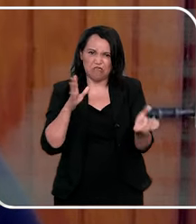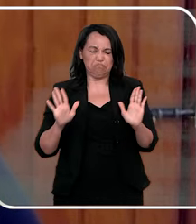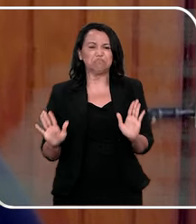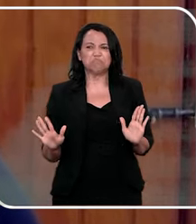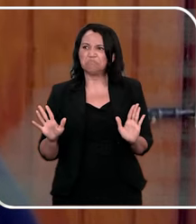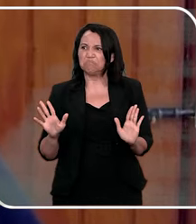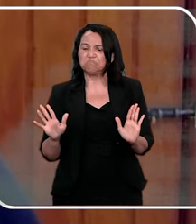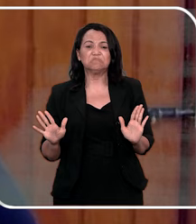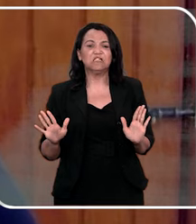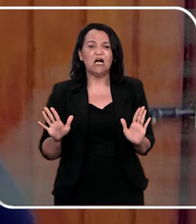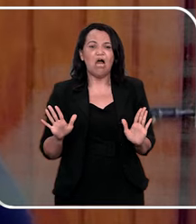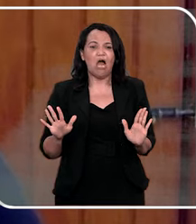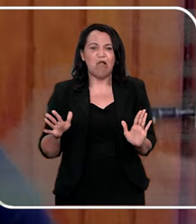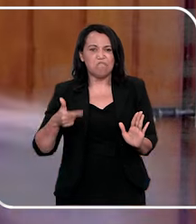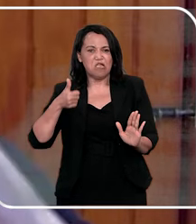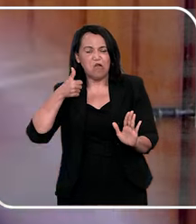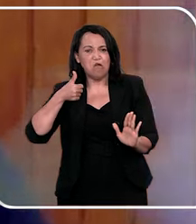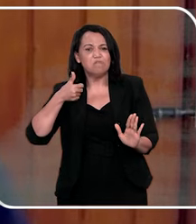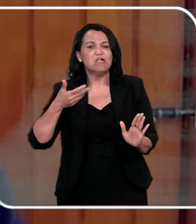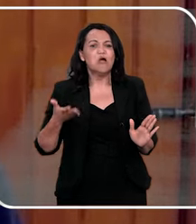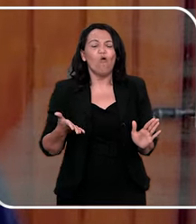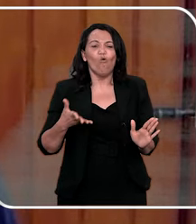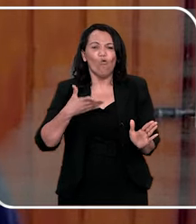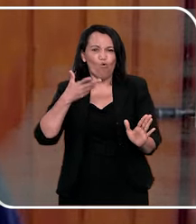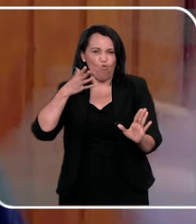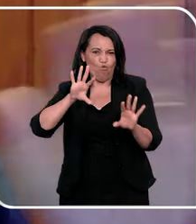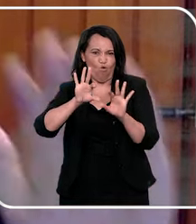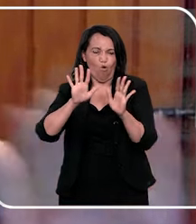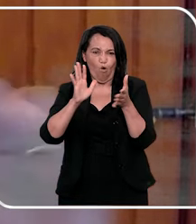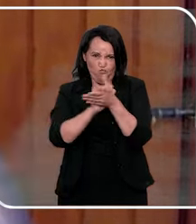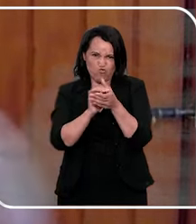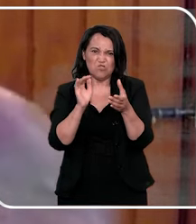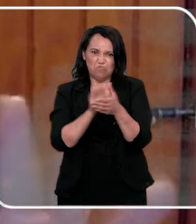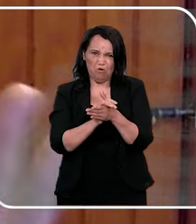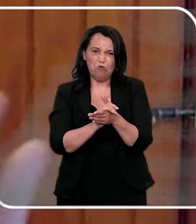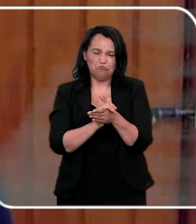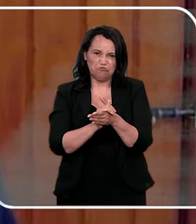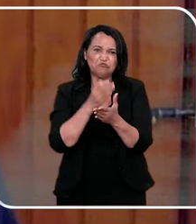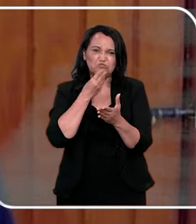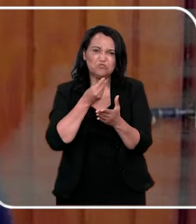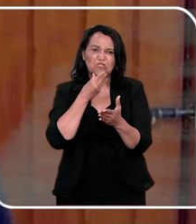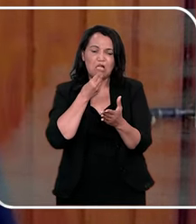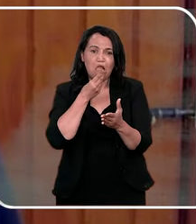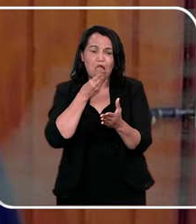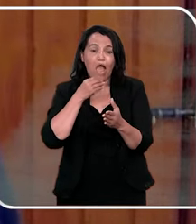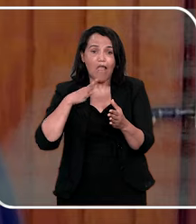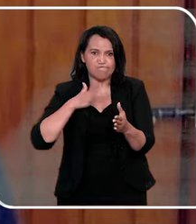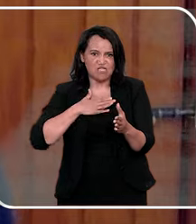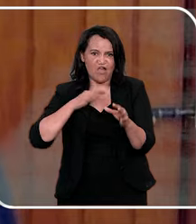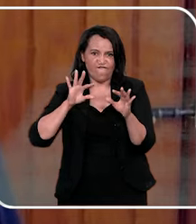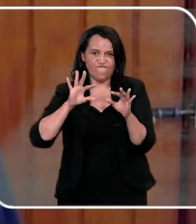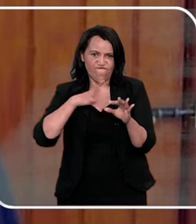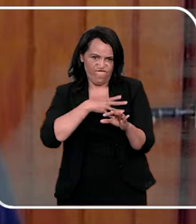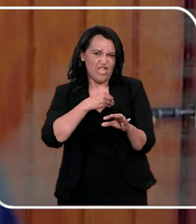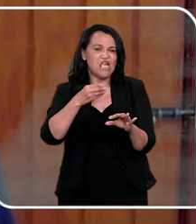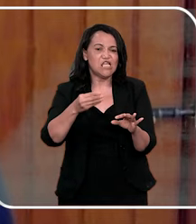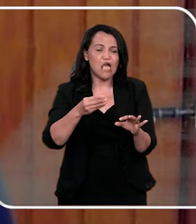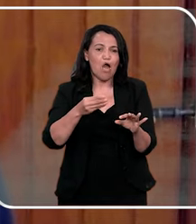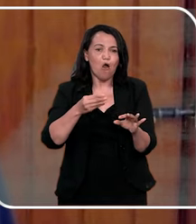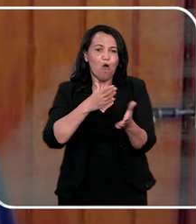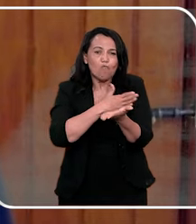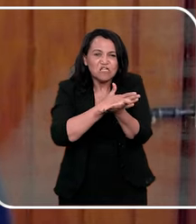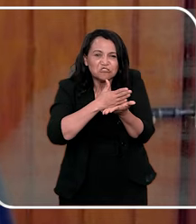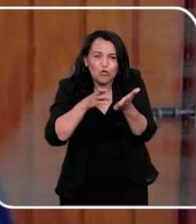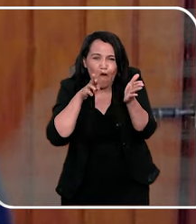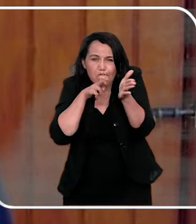mentira, essa mulher, esse cara não fez isso, cara era top, pai de família exemplar, aí minha filha foi